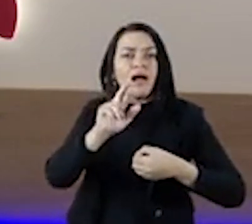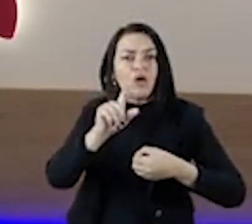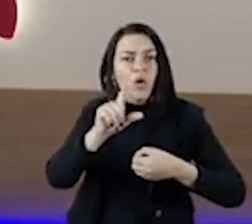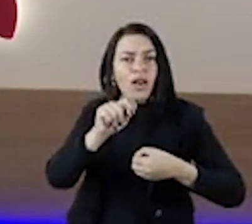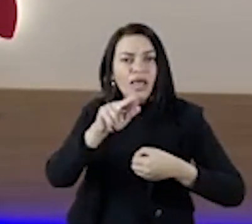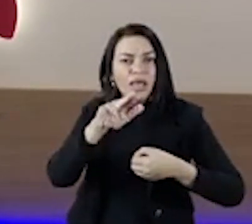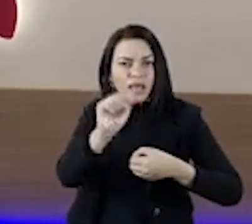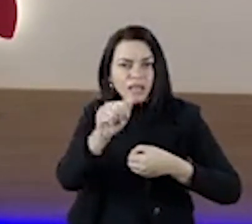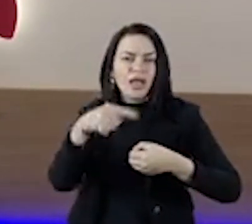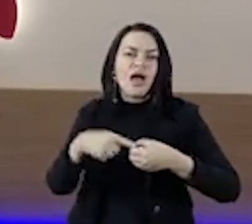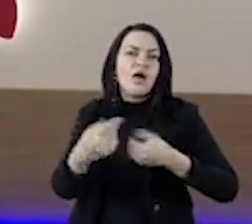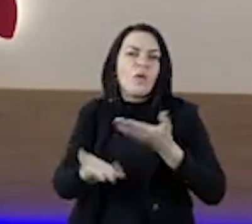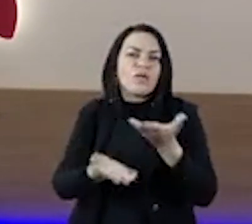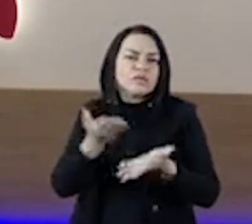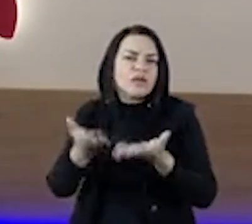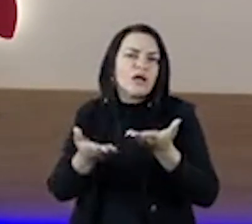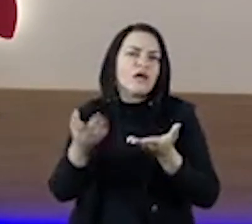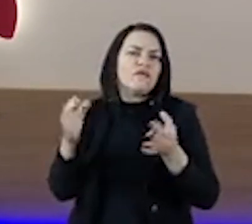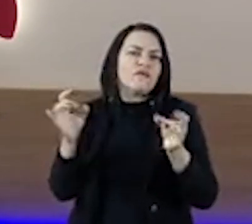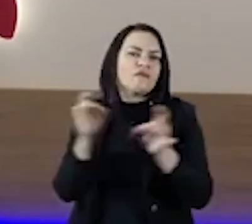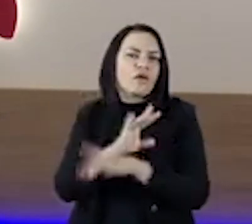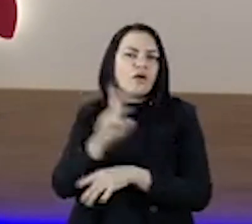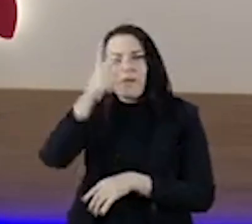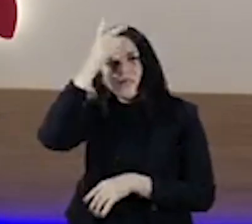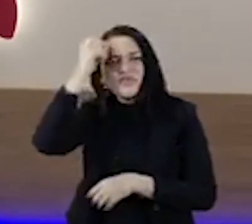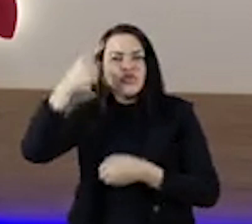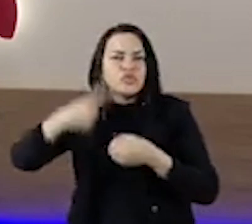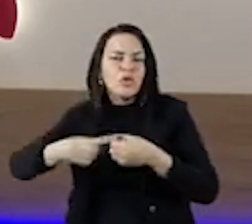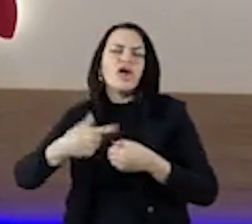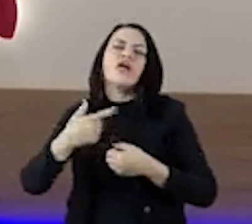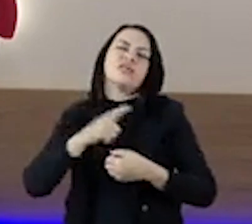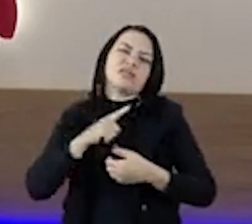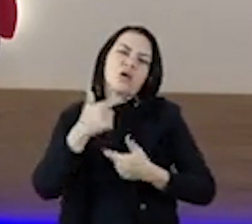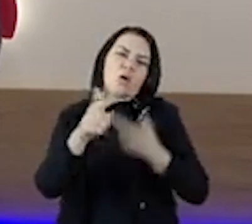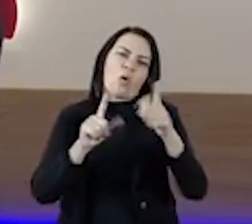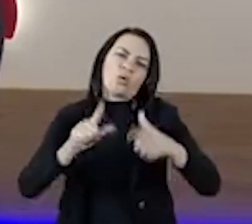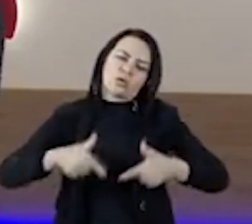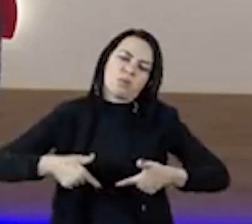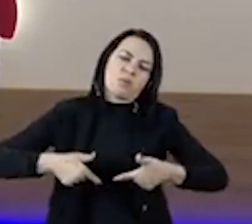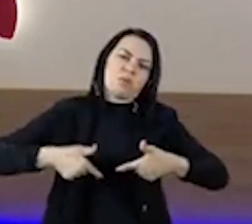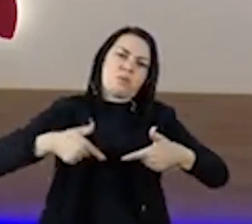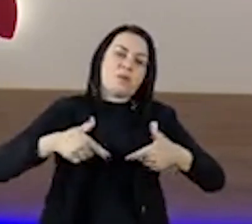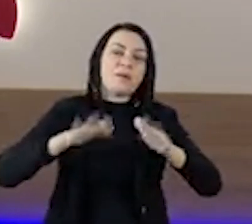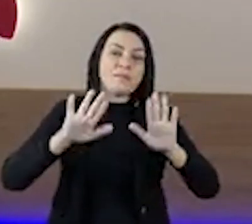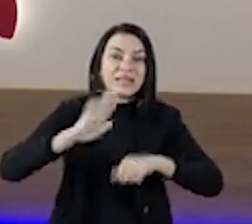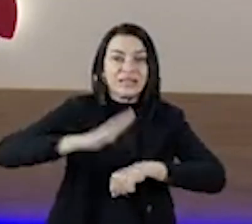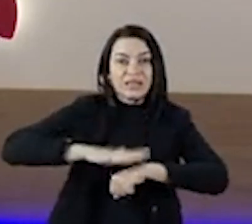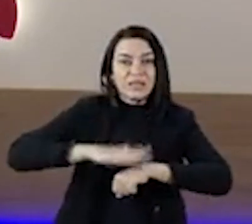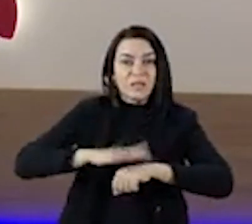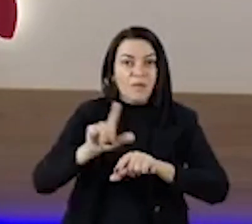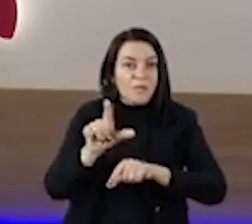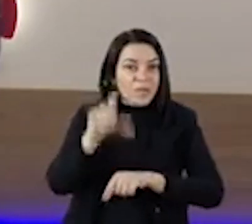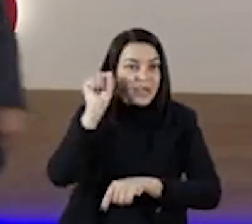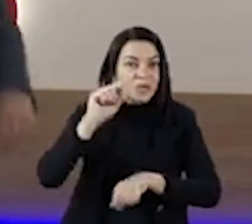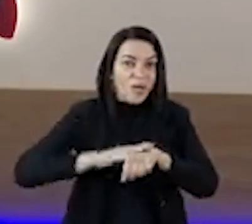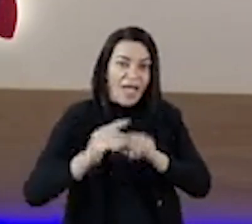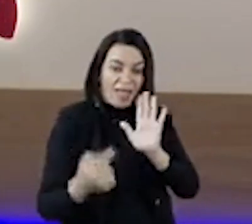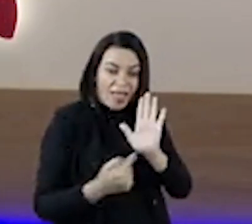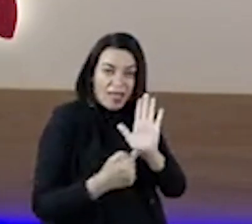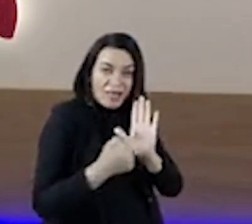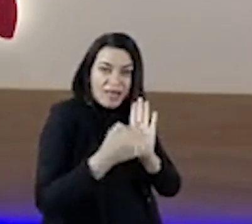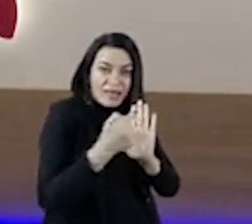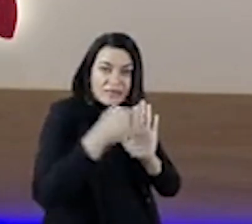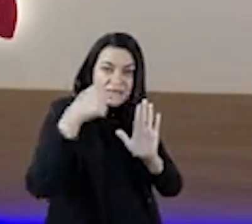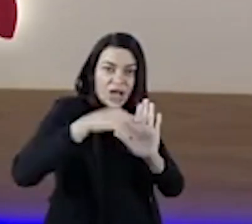acontecer em breve também Entendimento com a Prefeitura Municipal Enfim, há outras ações Mas gostaria nesse momento de destacar Essas